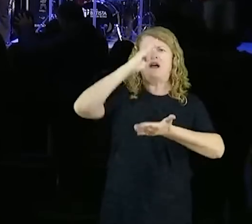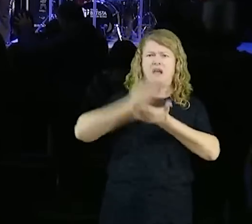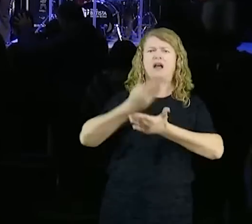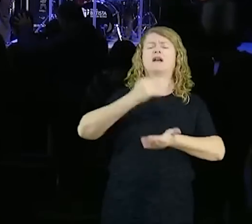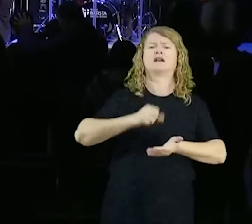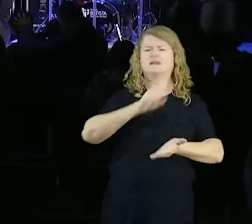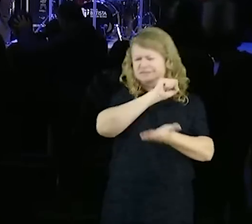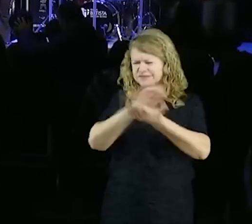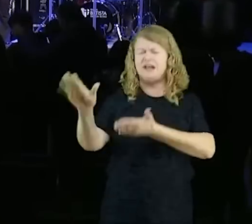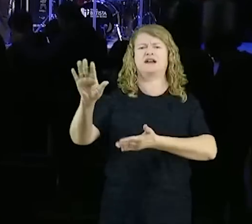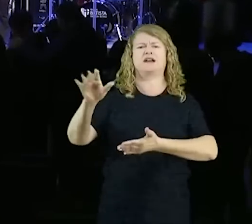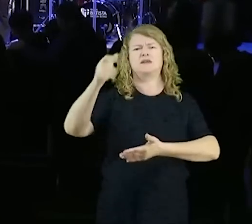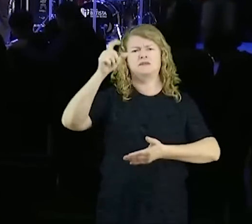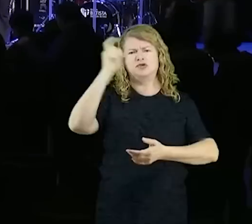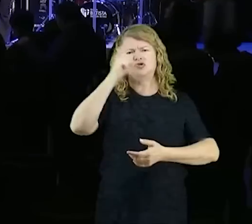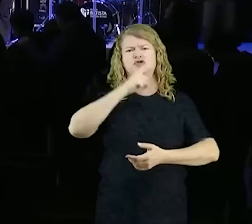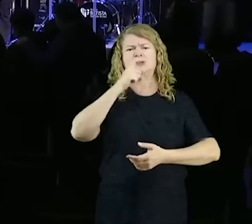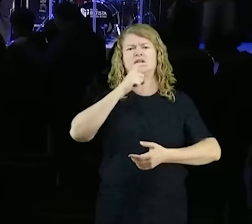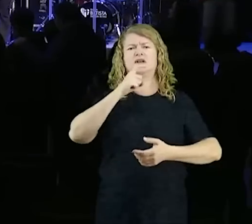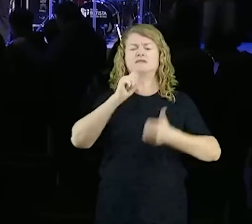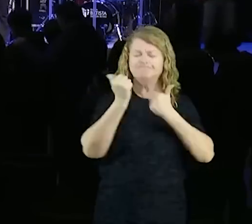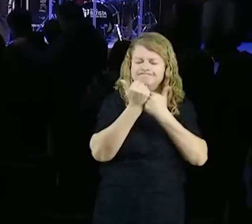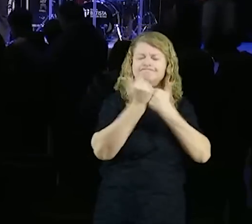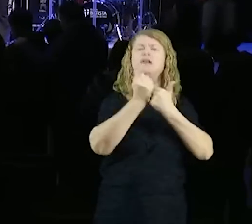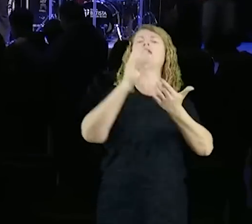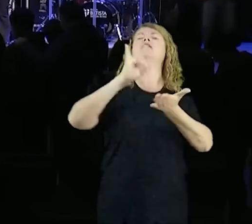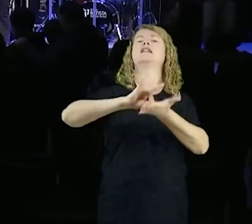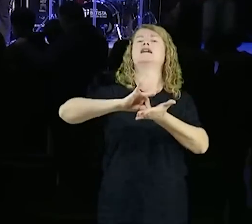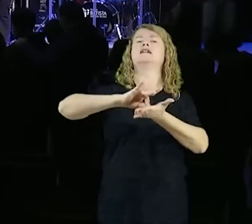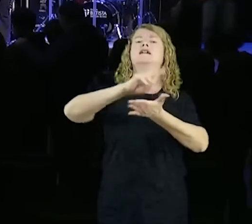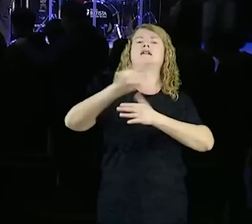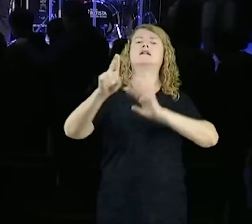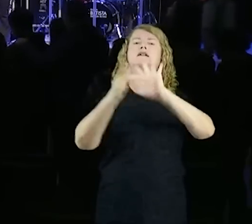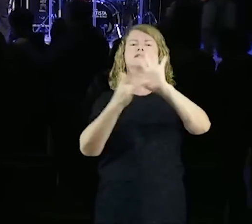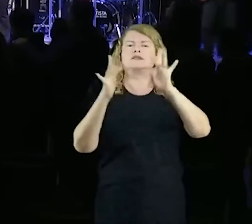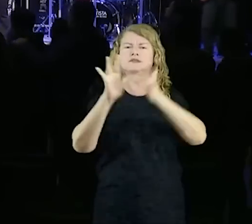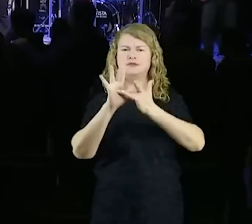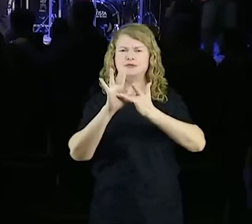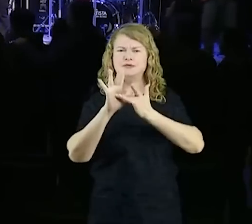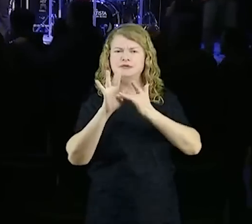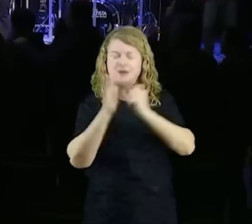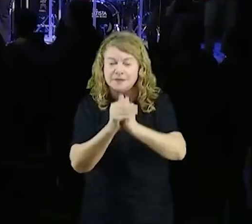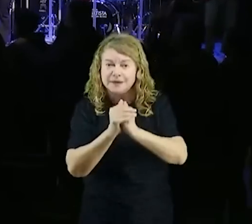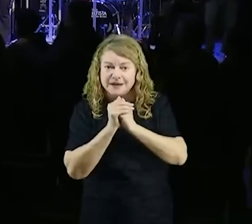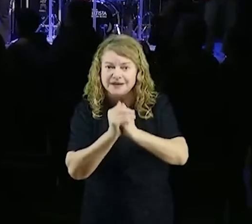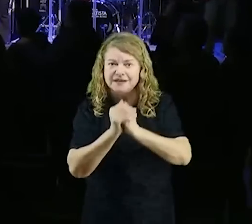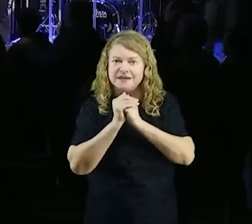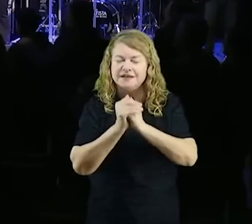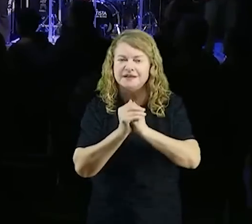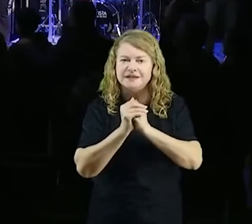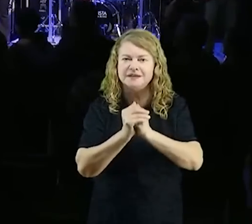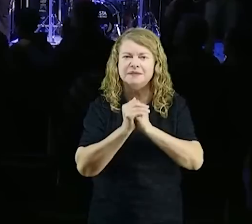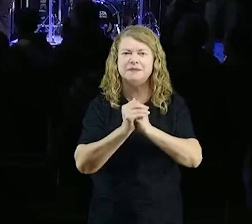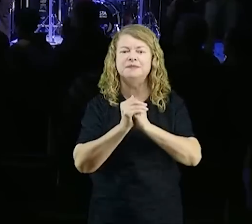com a verdade, em nome de Jesus, amém, você pode dizer amém comigo querido?